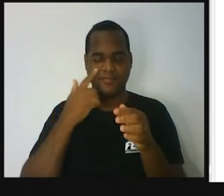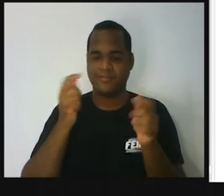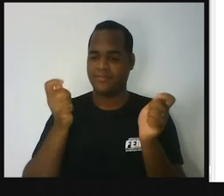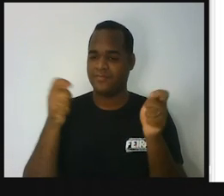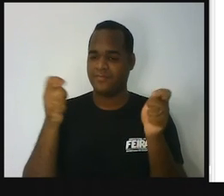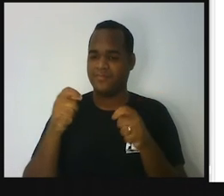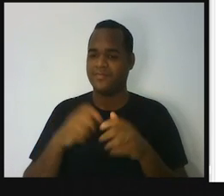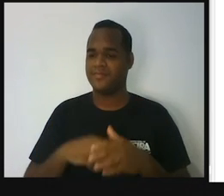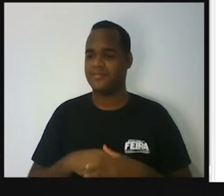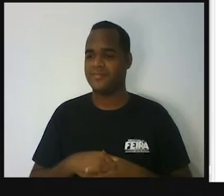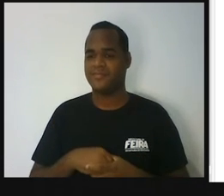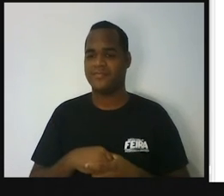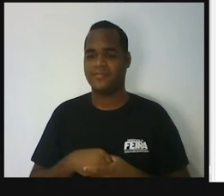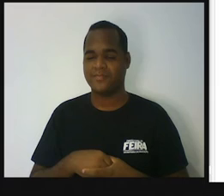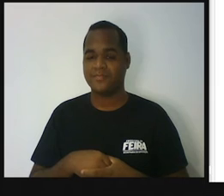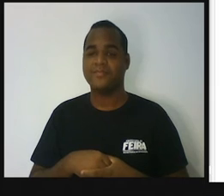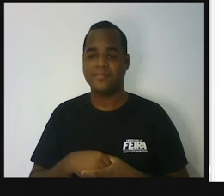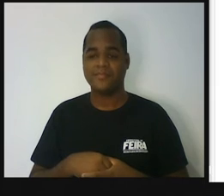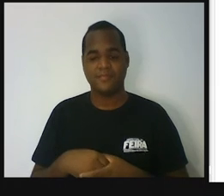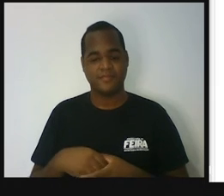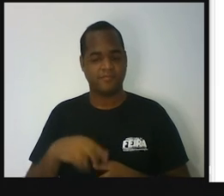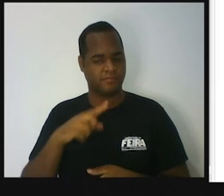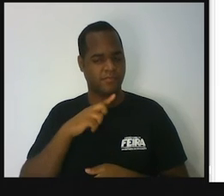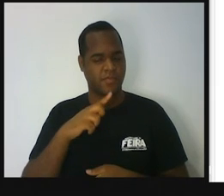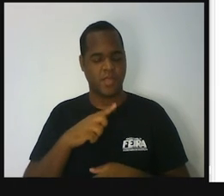uma fração.